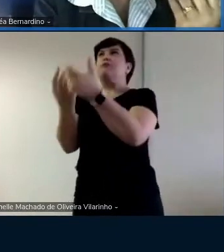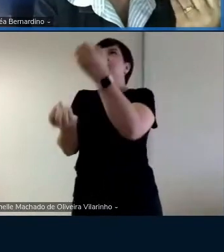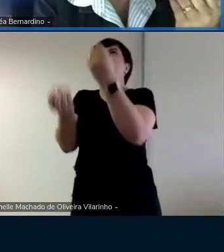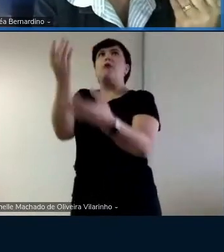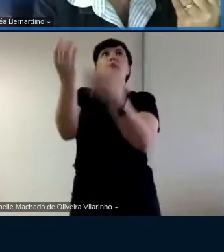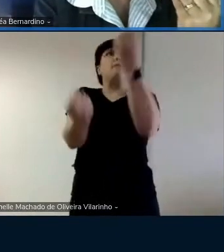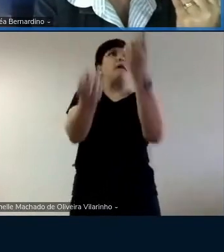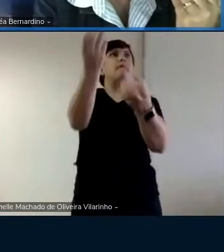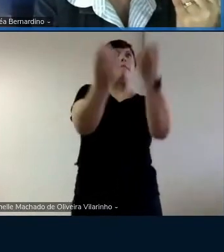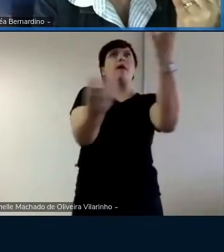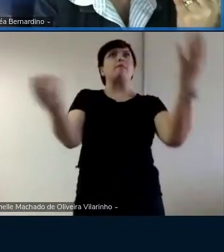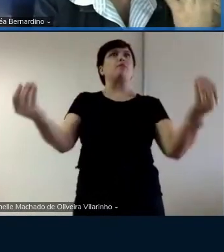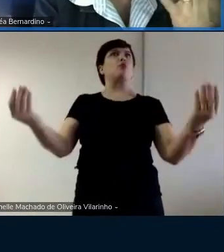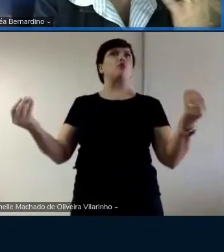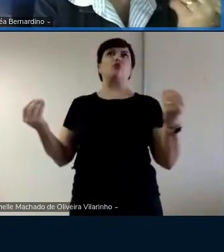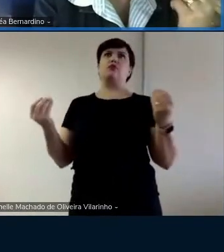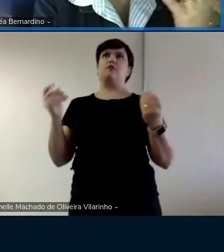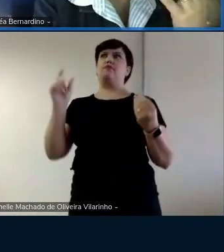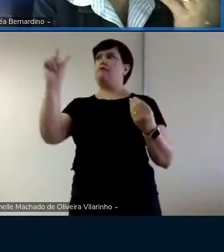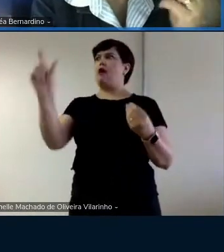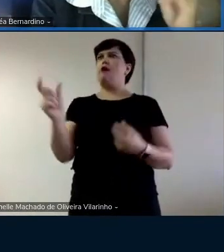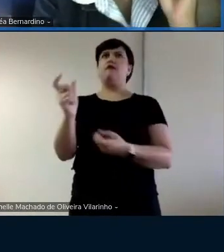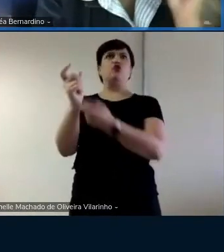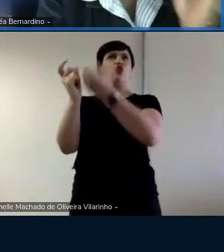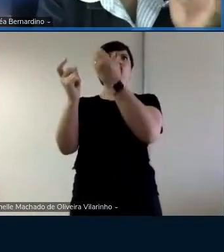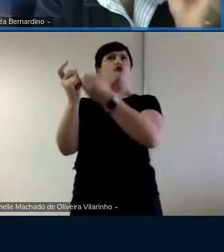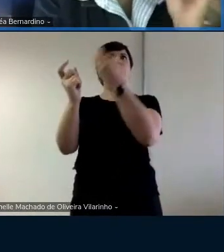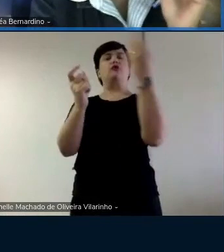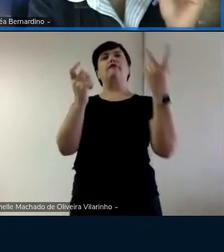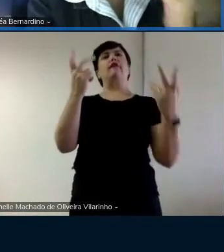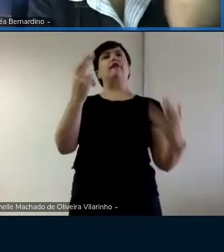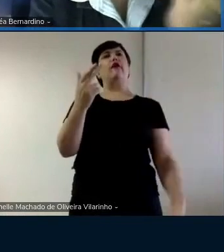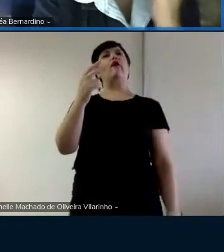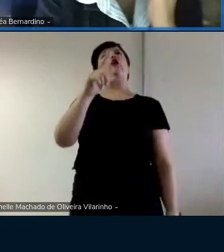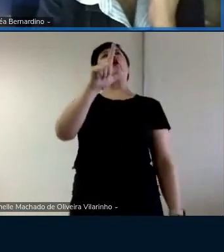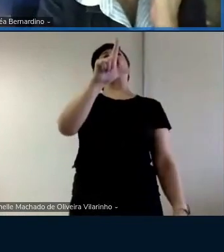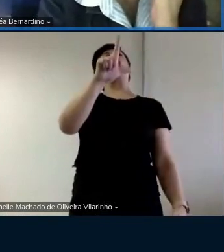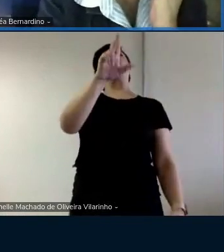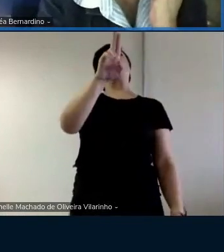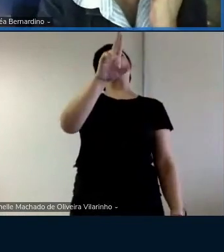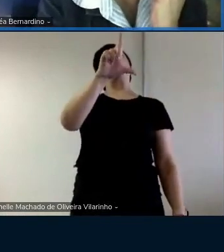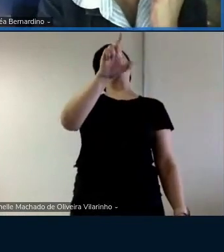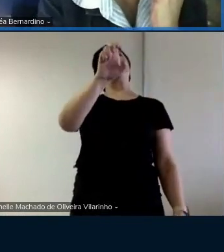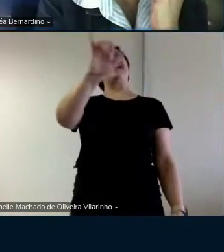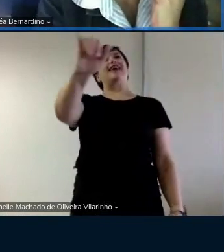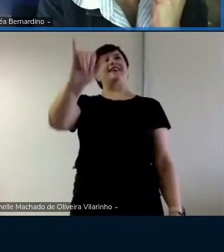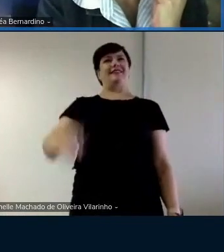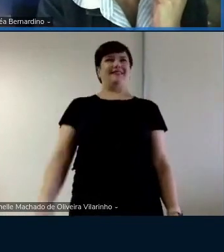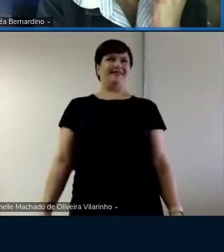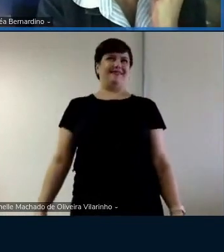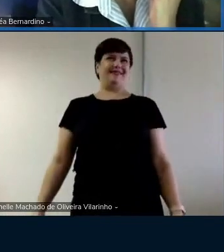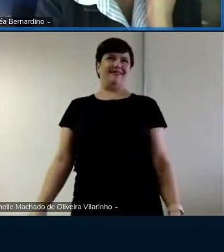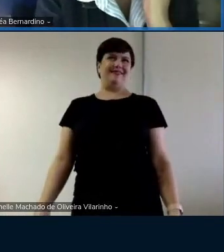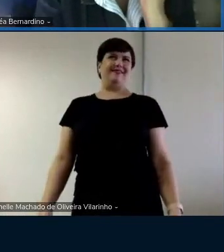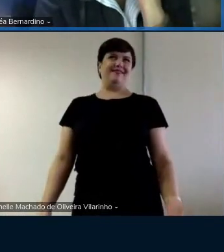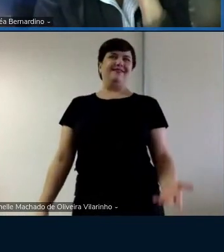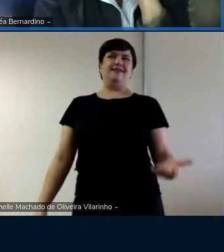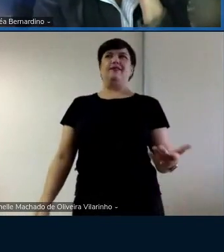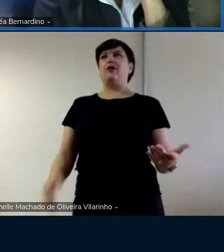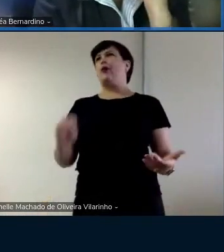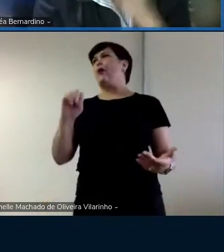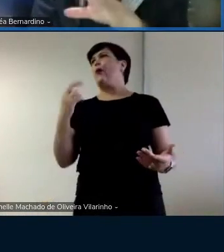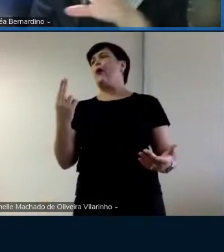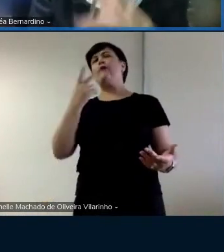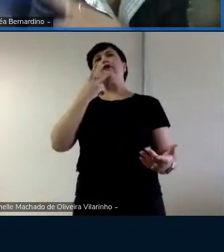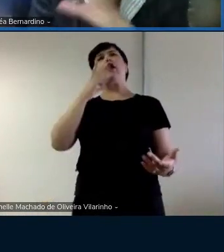né? Essa questão de... As pessoas... Ah, lulei, em vez de votei. Né? E os